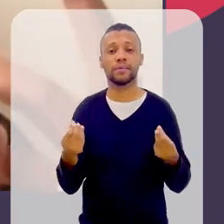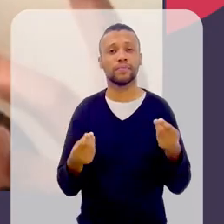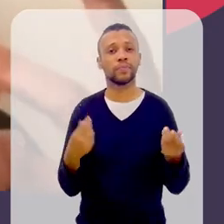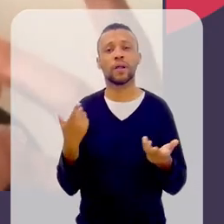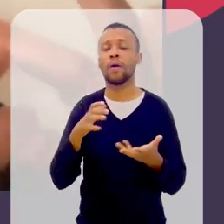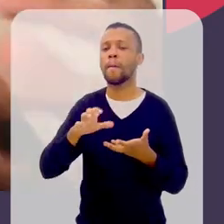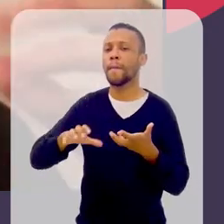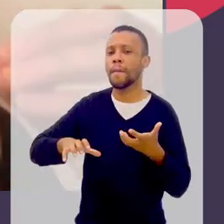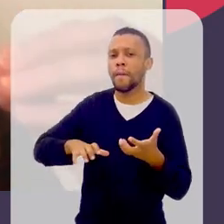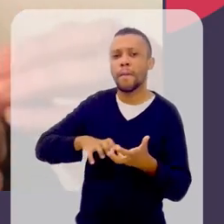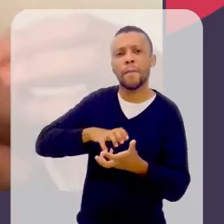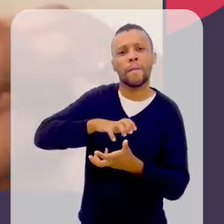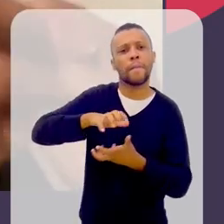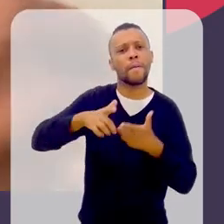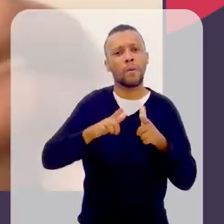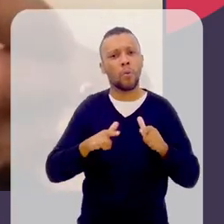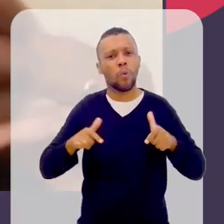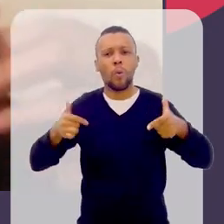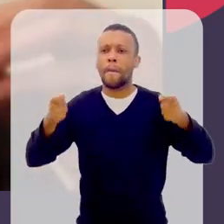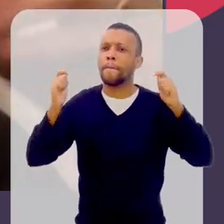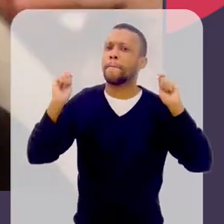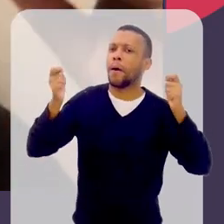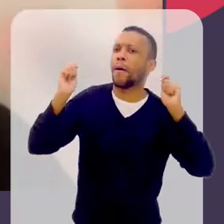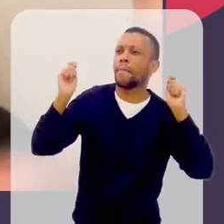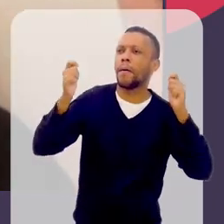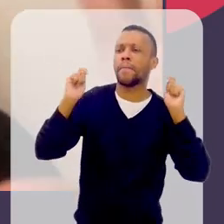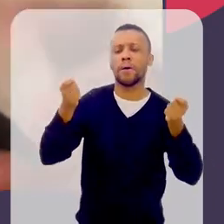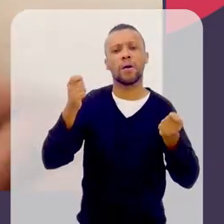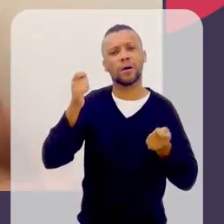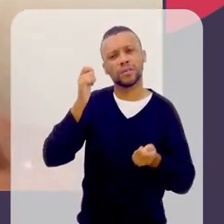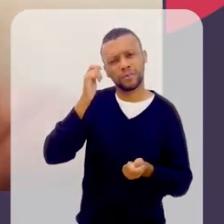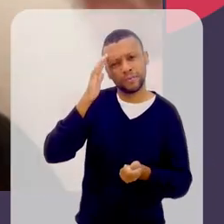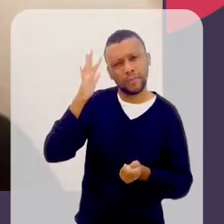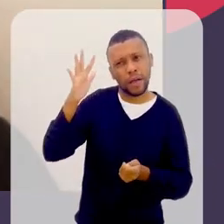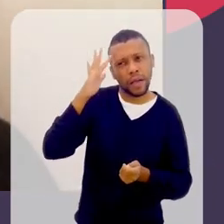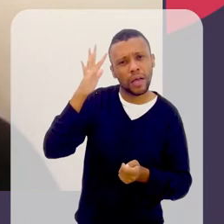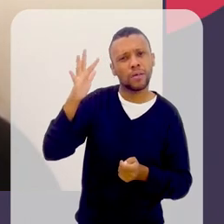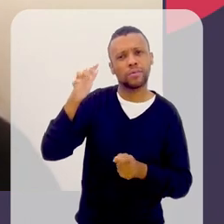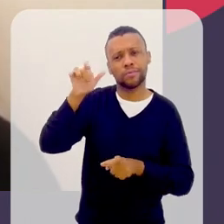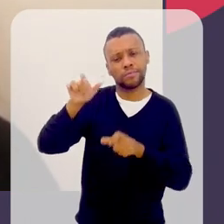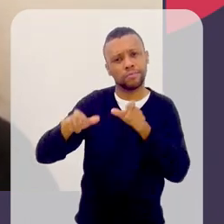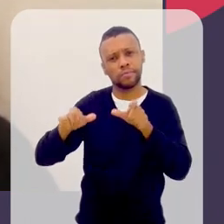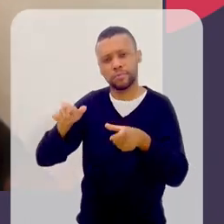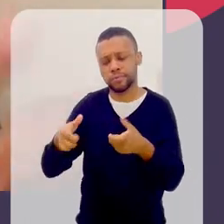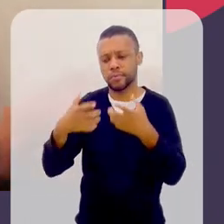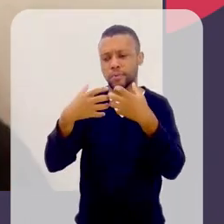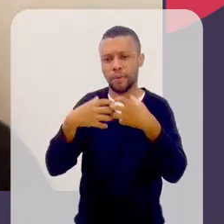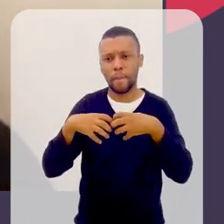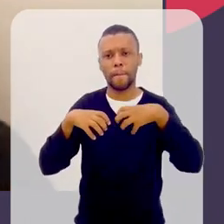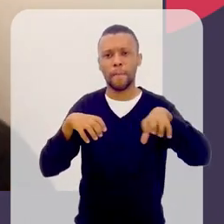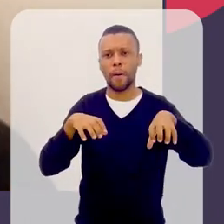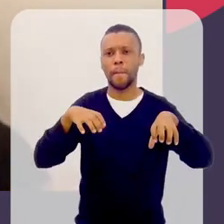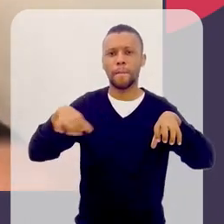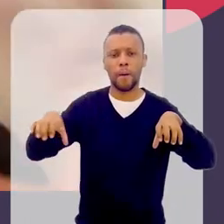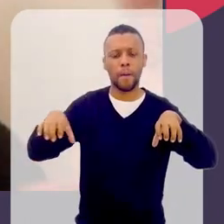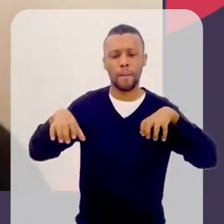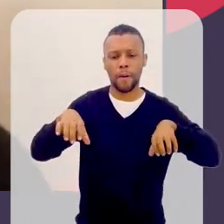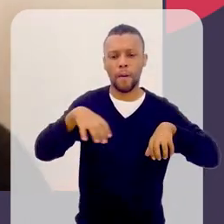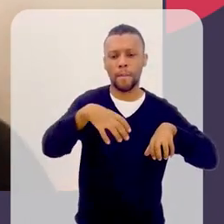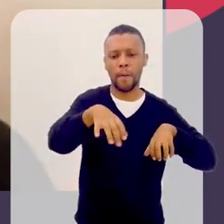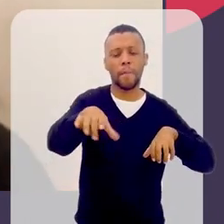movimento de mentes mais ou menos separadas, né? Mais ou menos